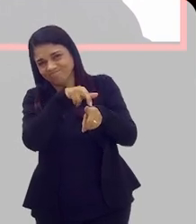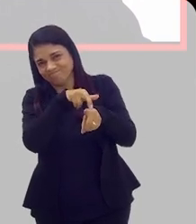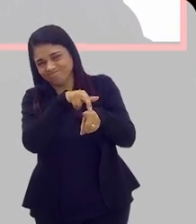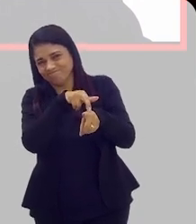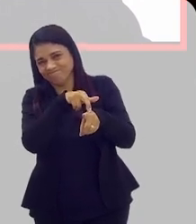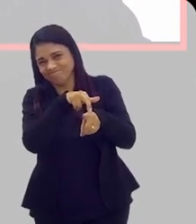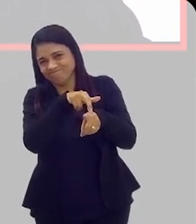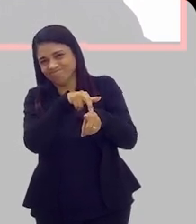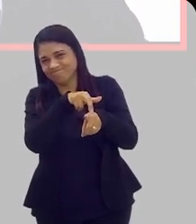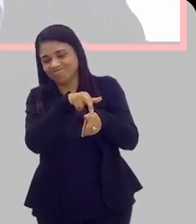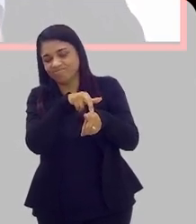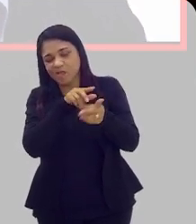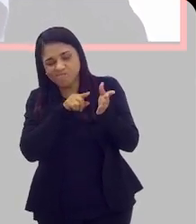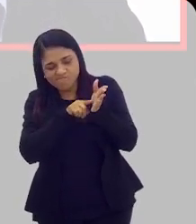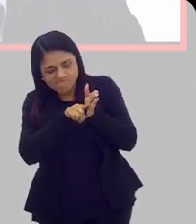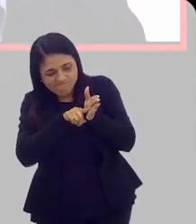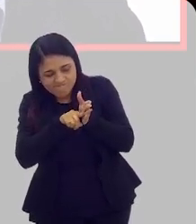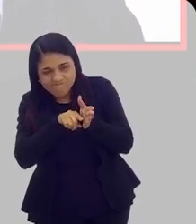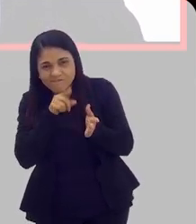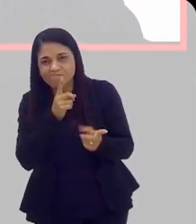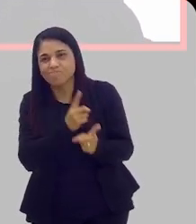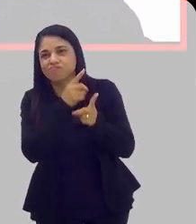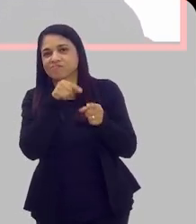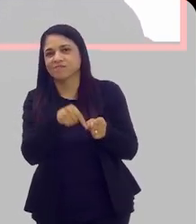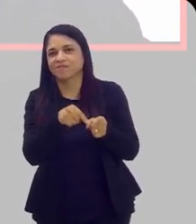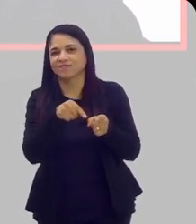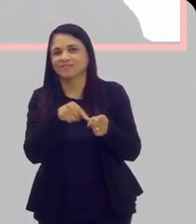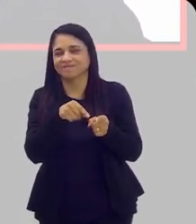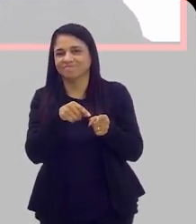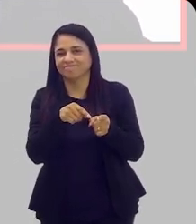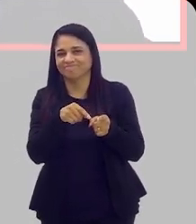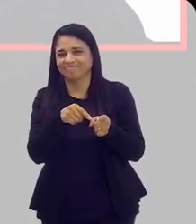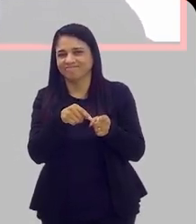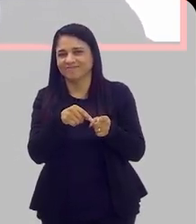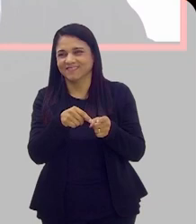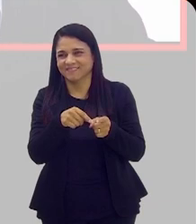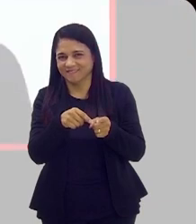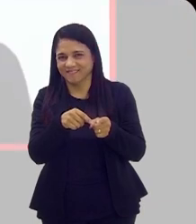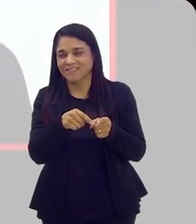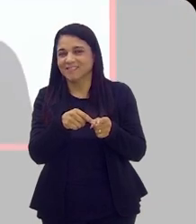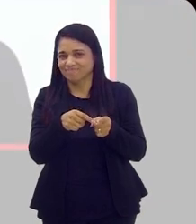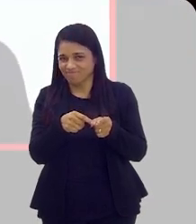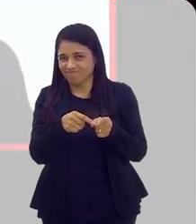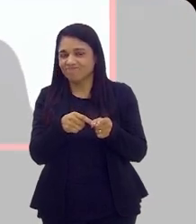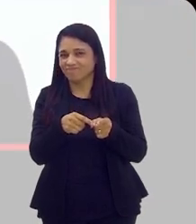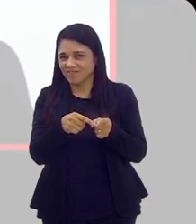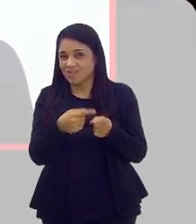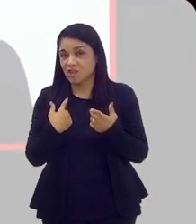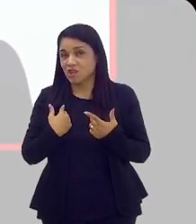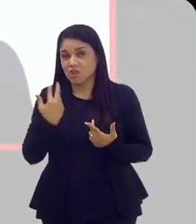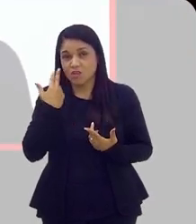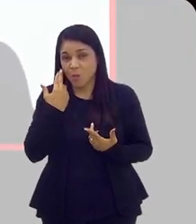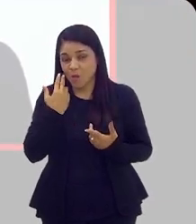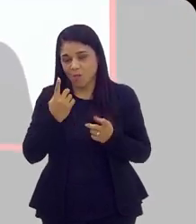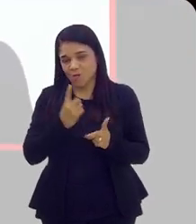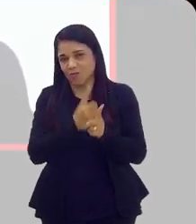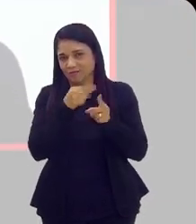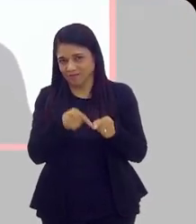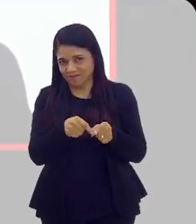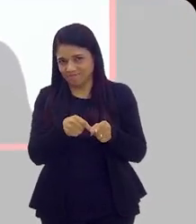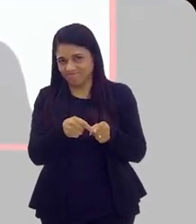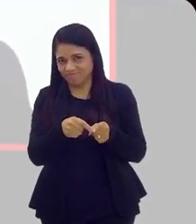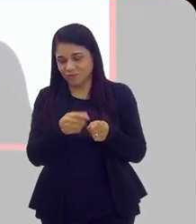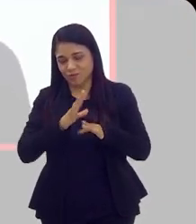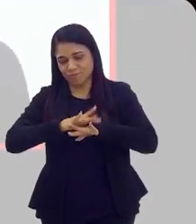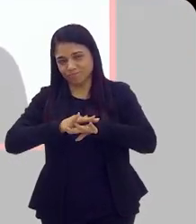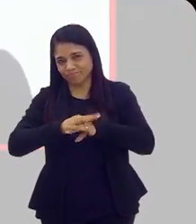comum de dar metástase para os ossos. Aí vai lá na próstata, procura na próstata e acha um tumor. Esses são casos ruins, porque a gente perdeu a chance